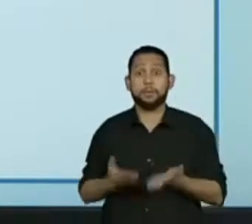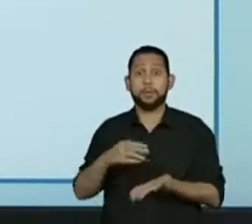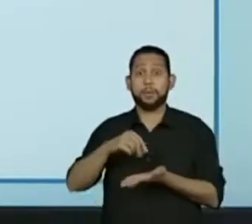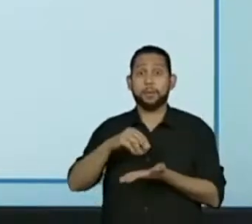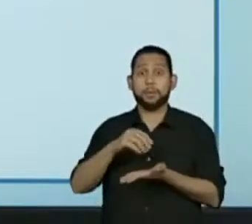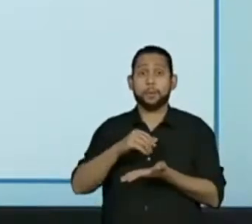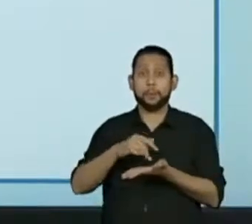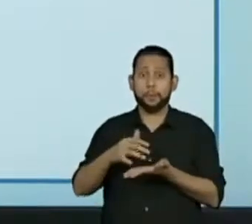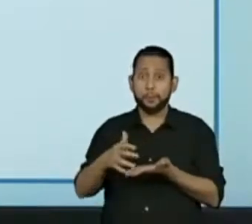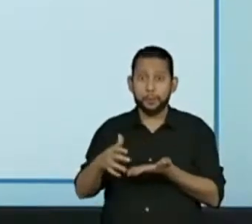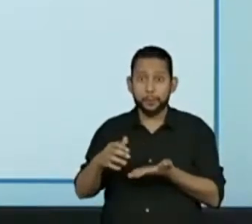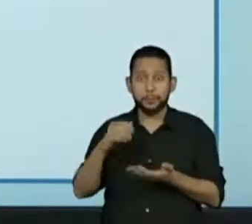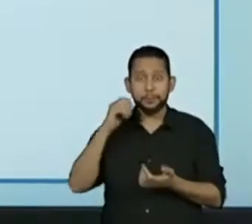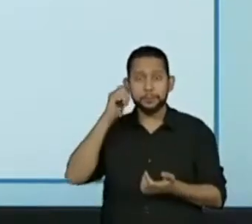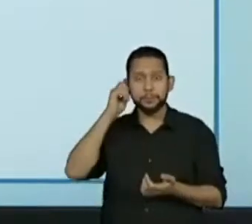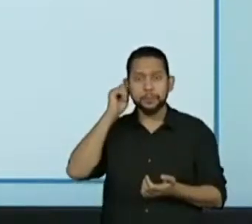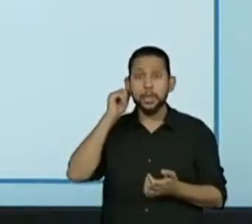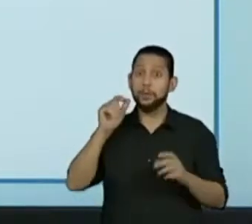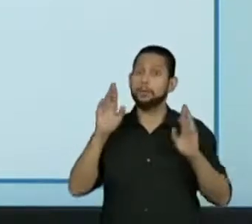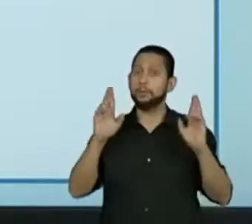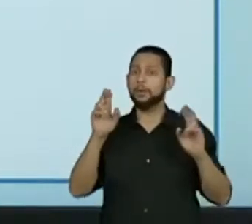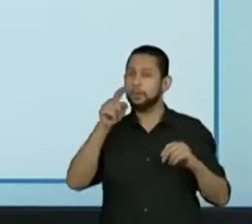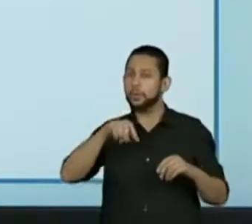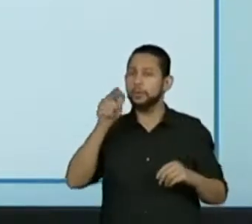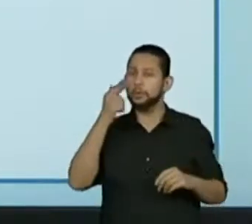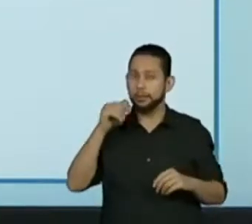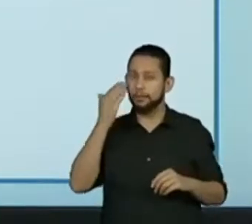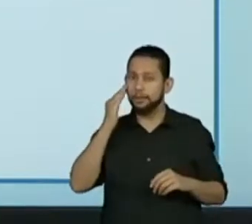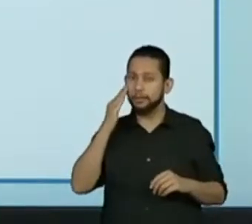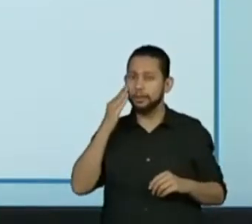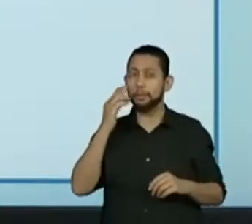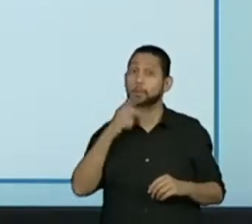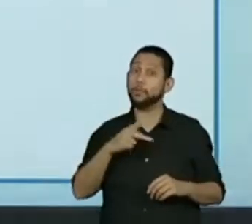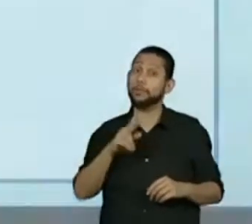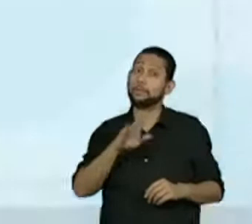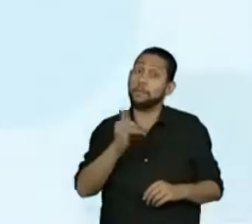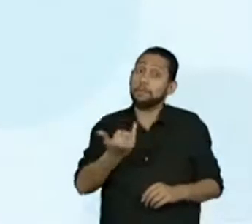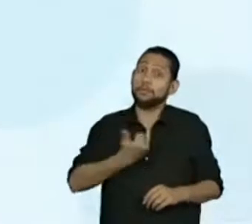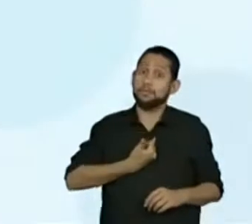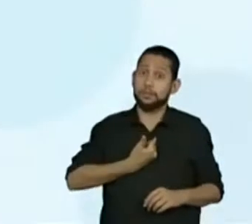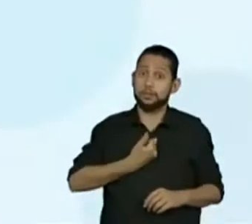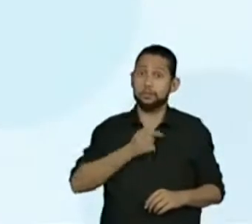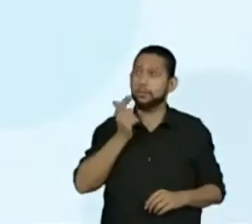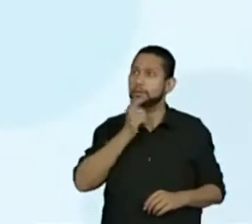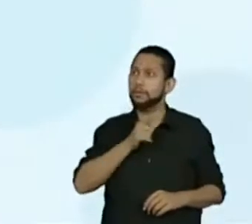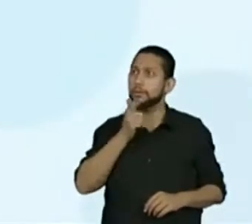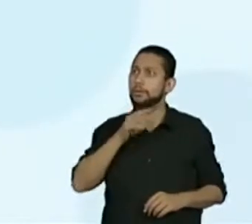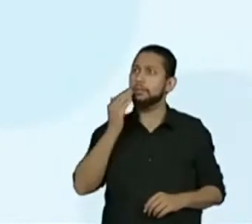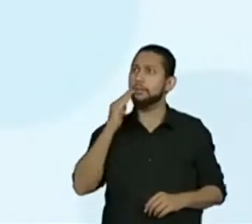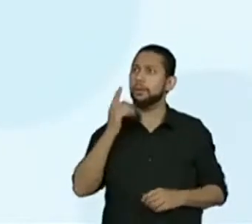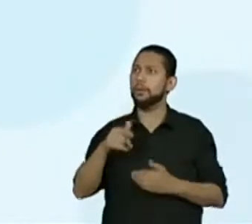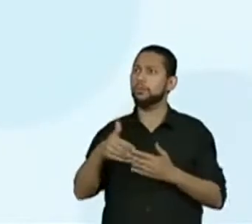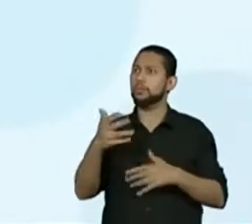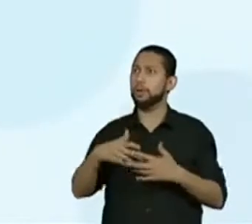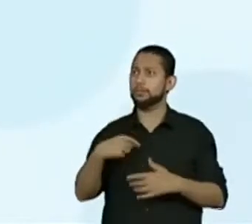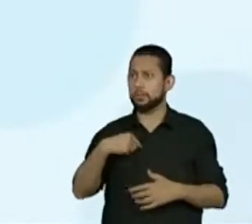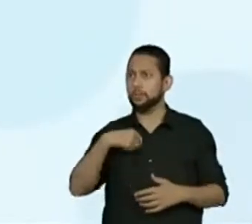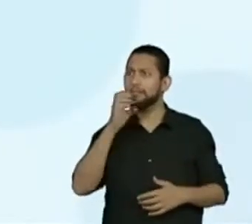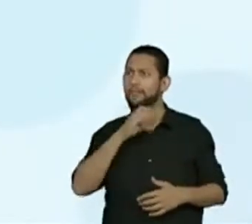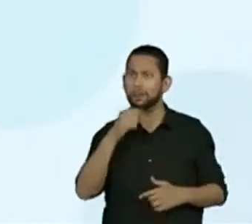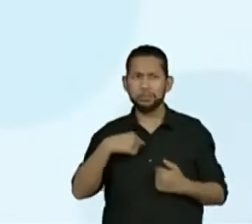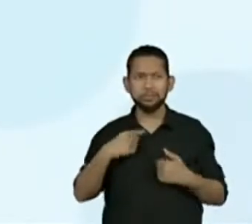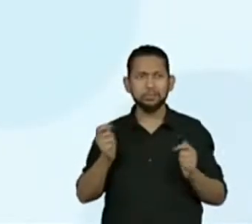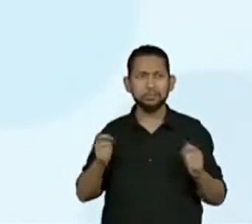Eu espero que vocês estão entendendo. As professoras vão me dizer aqui. Se eu estou indo muito rápido, tá bom?